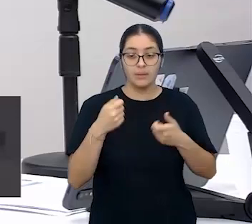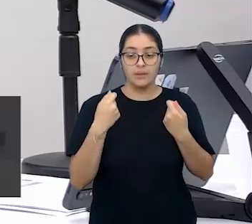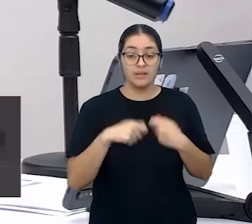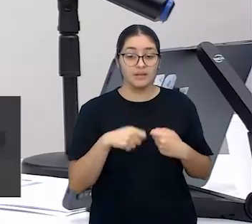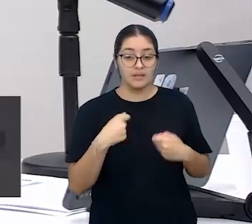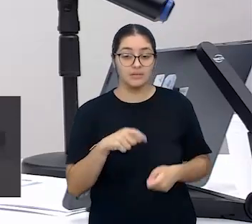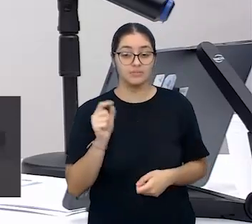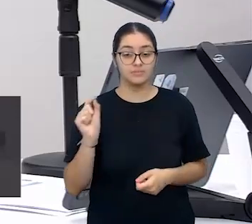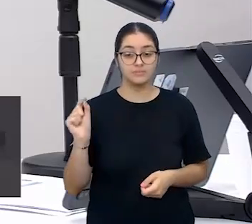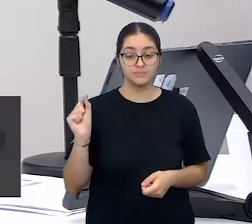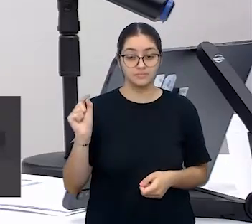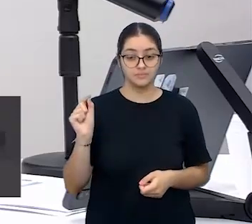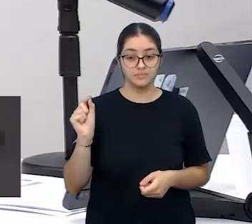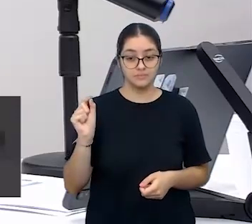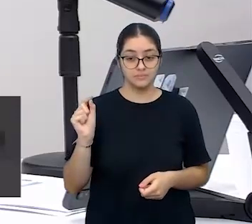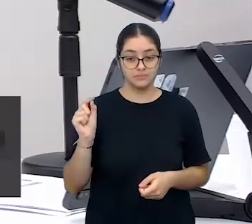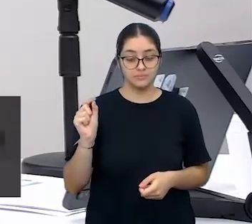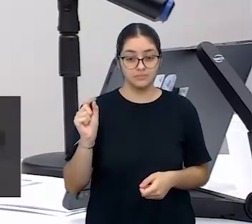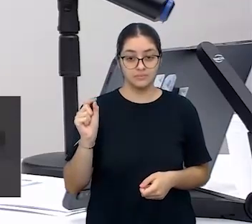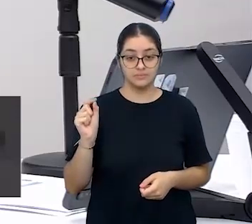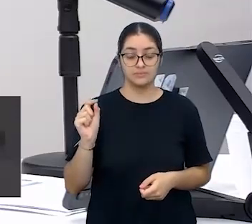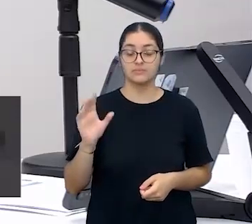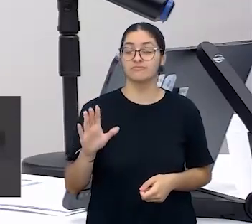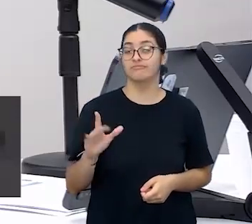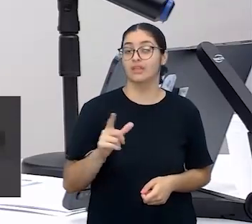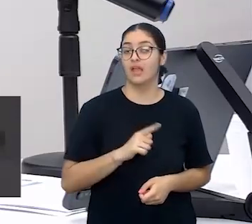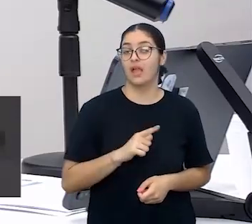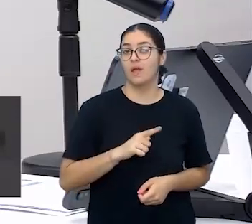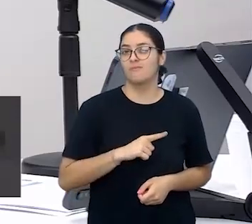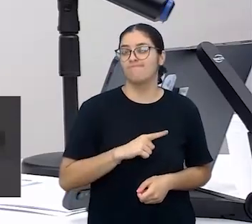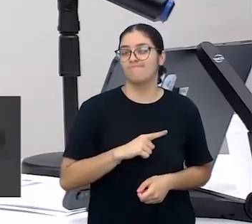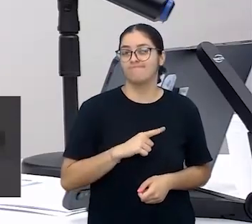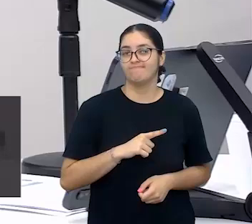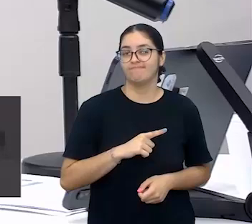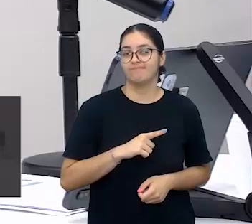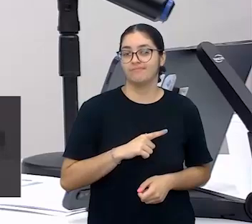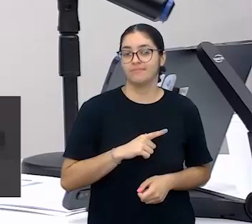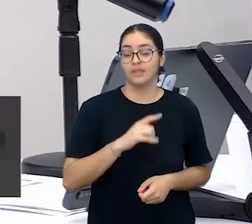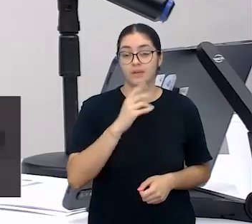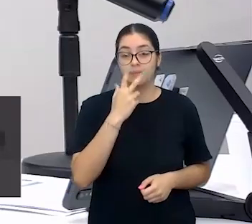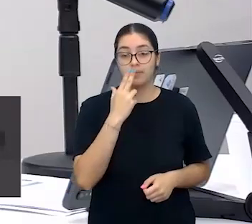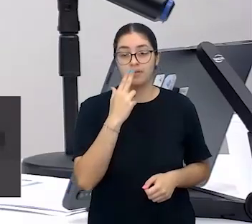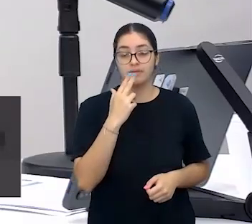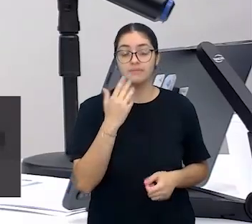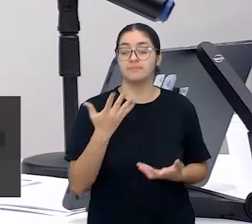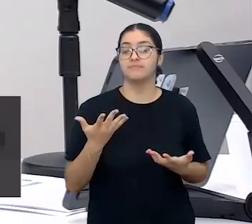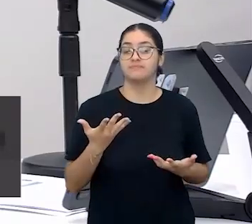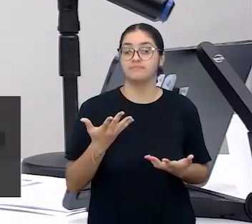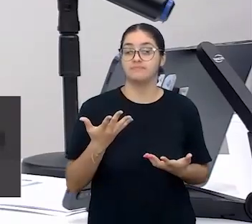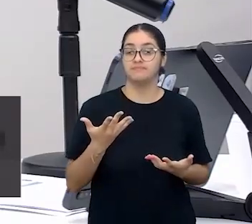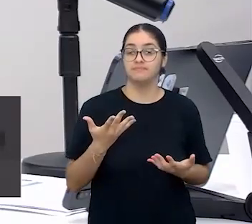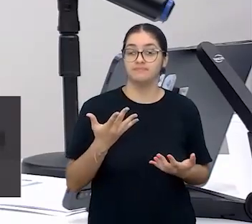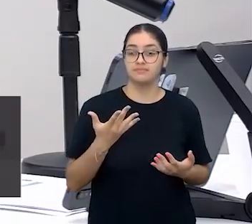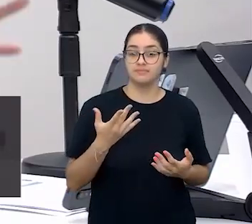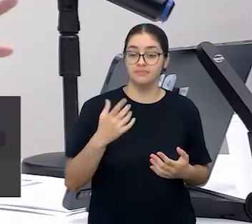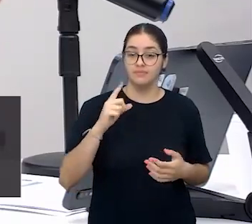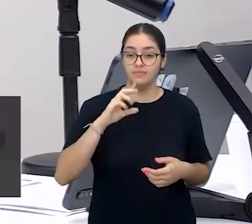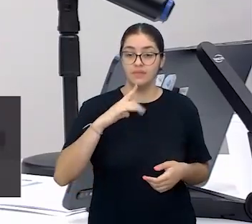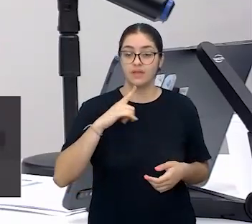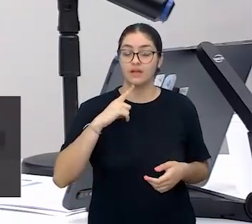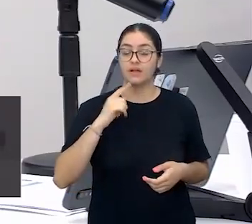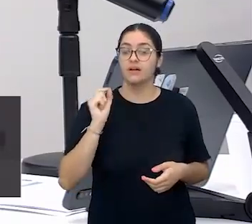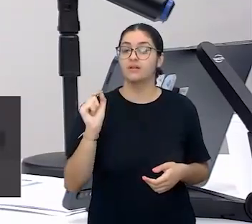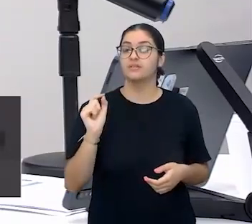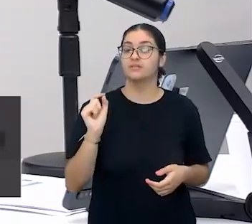não é a missão de,